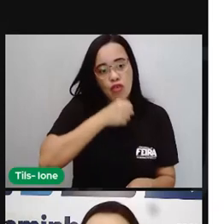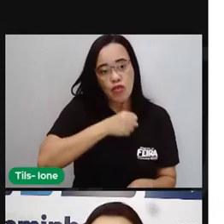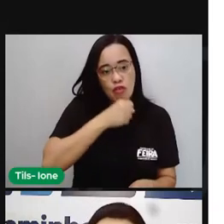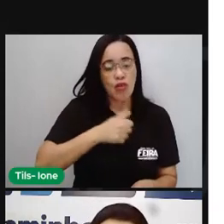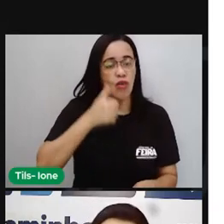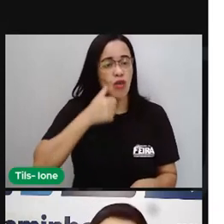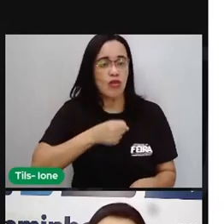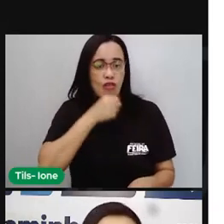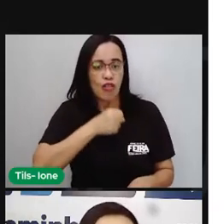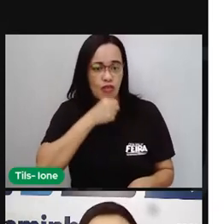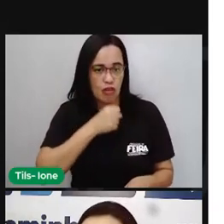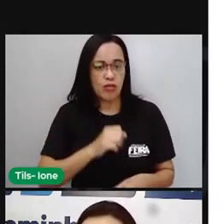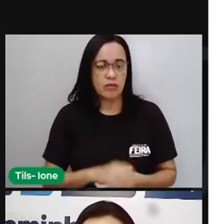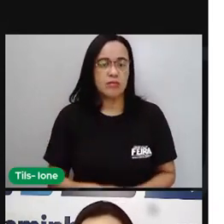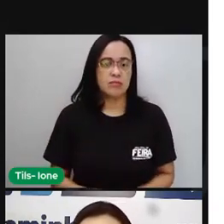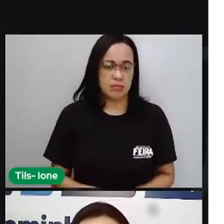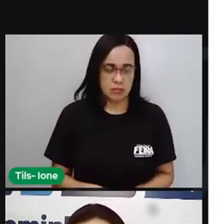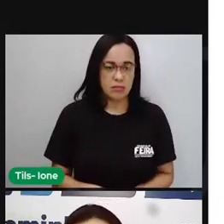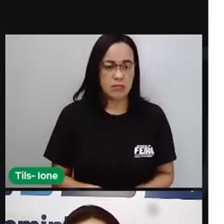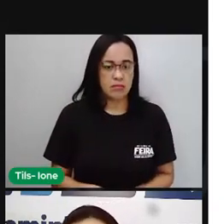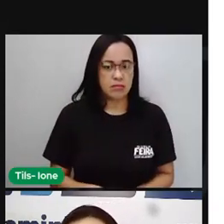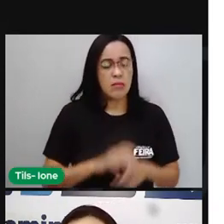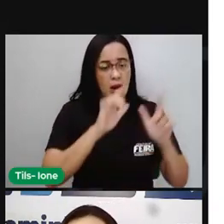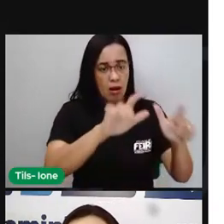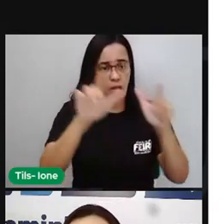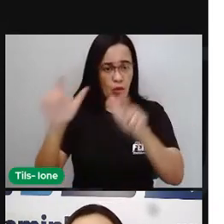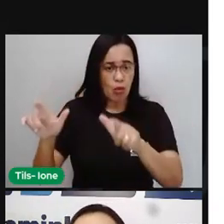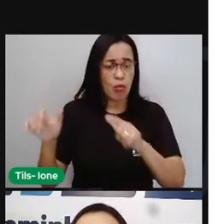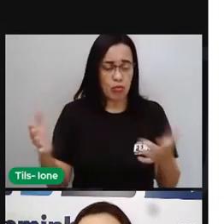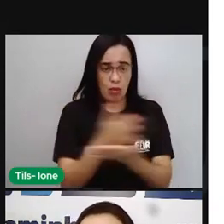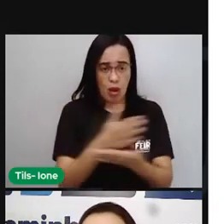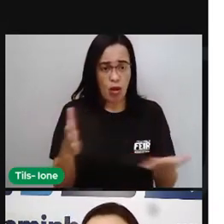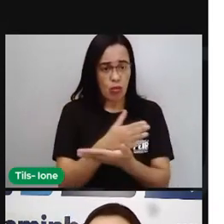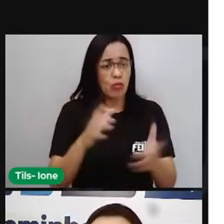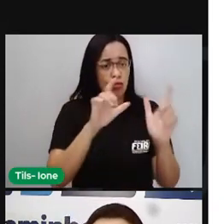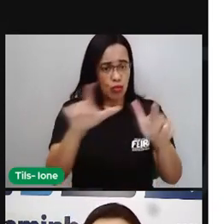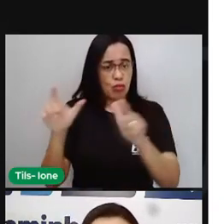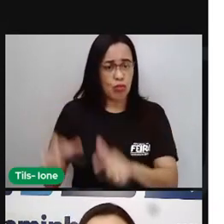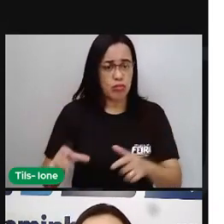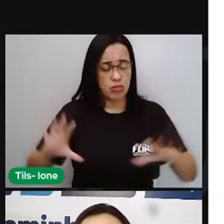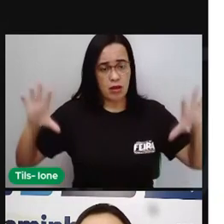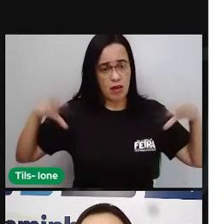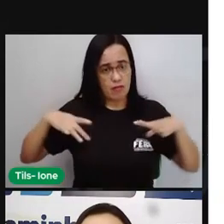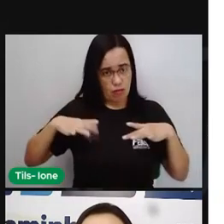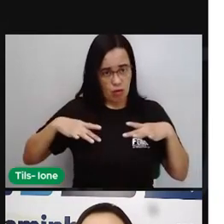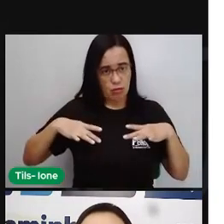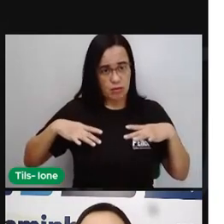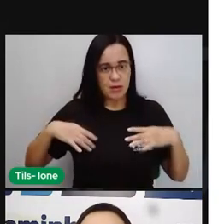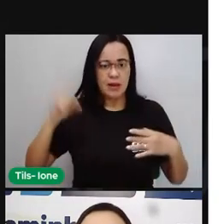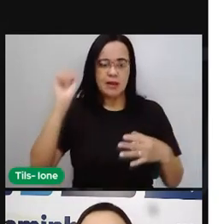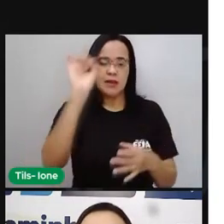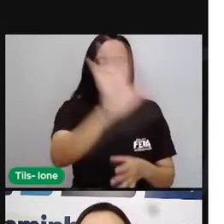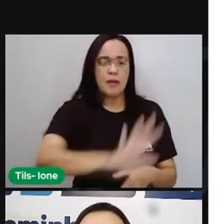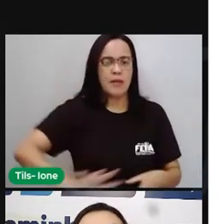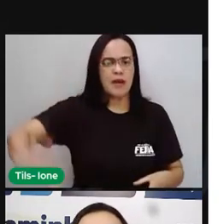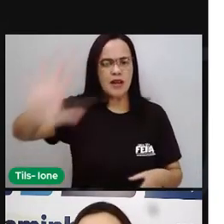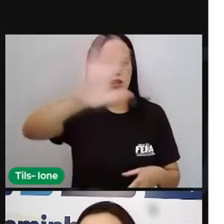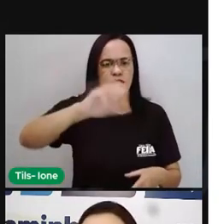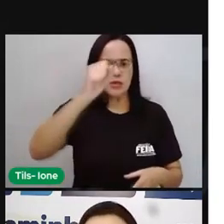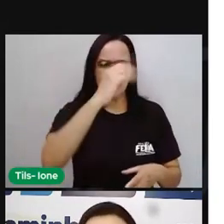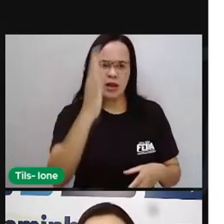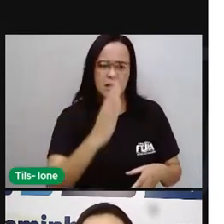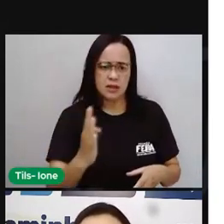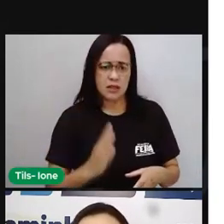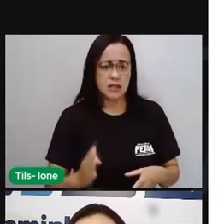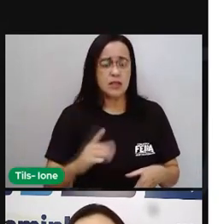alguns lugares, né? Não são todos os lugares que é considerados, feriado, mas se comemora, principalmente no Brasil e em outros